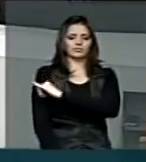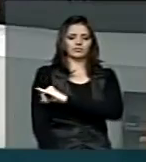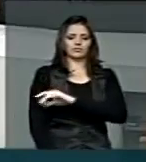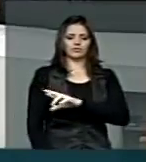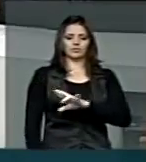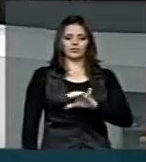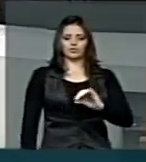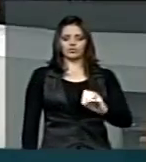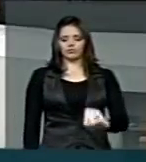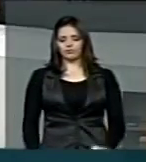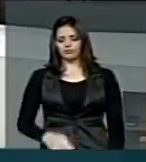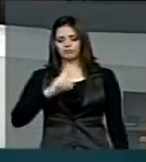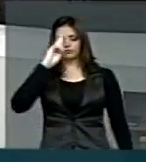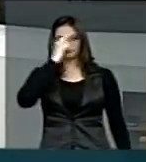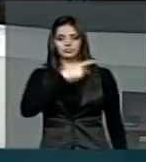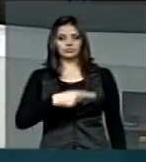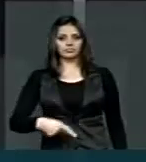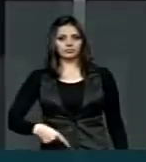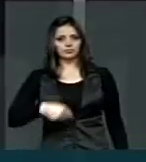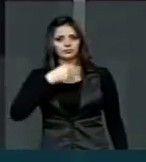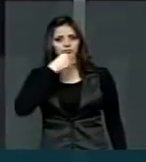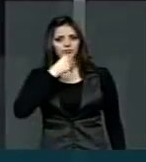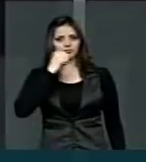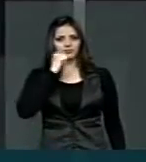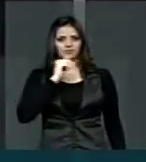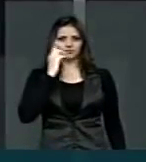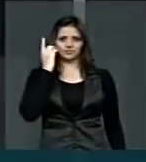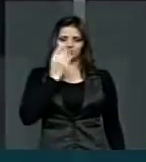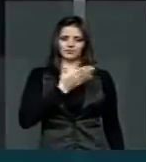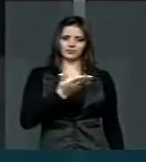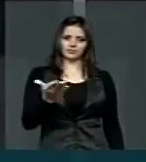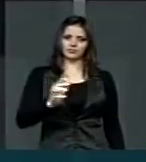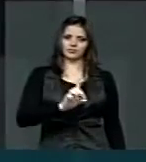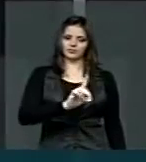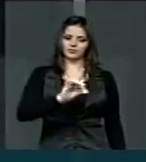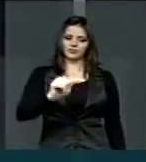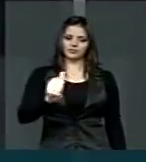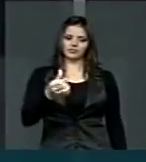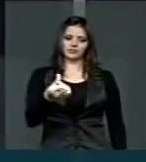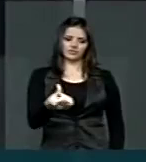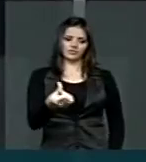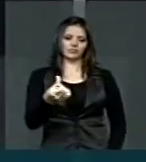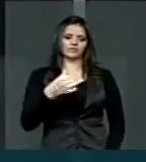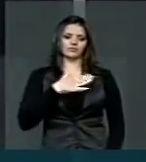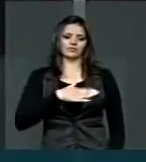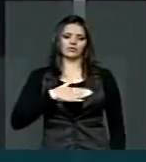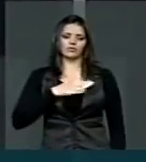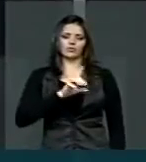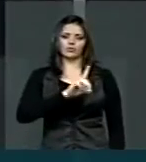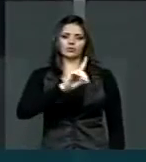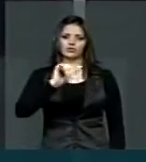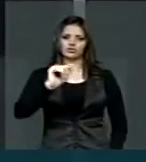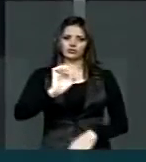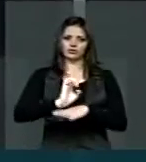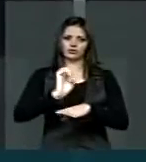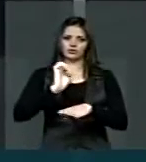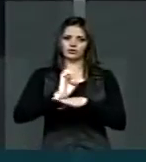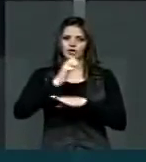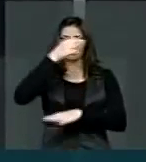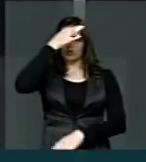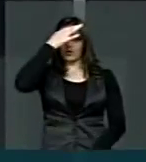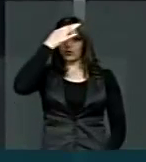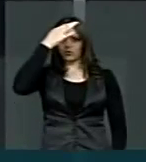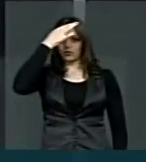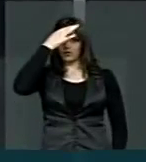Presidente, senhores e senhores deputados, no dia 6 de agosto, o Dia Estadual de Conscientização e Mobilização de Combate à